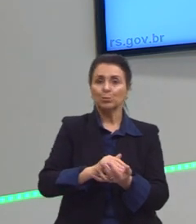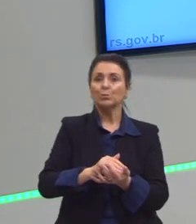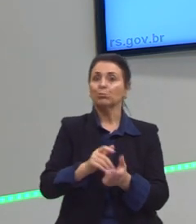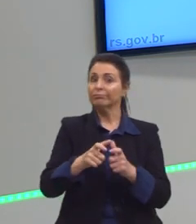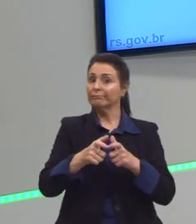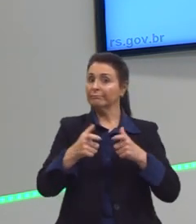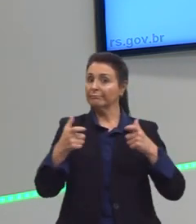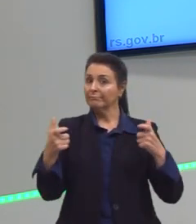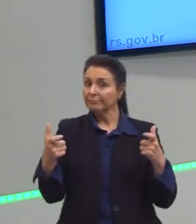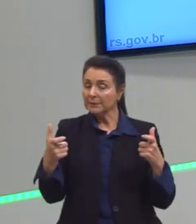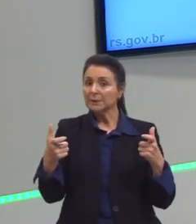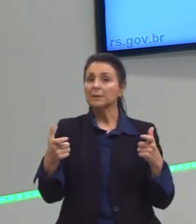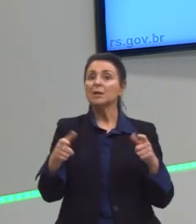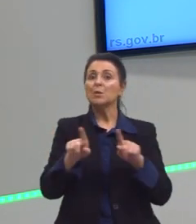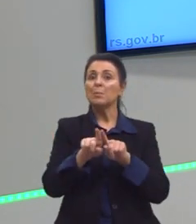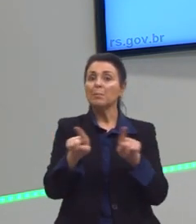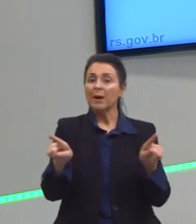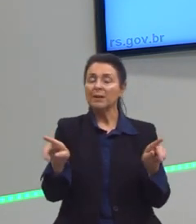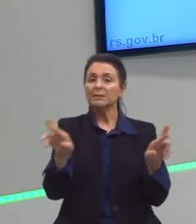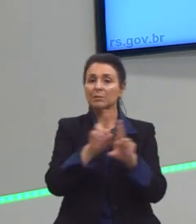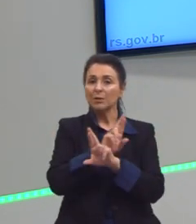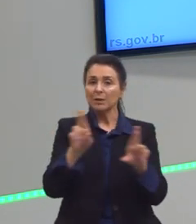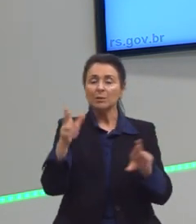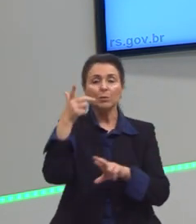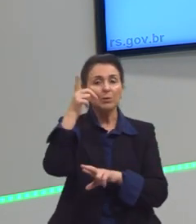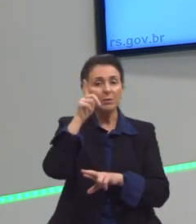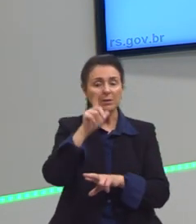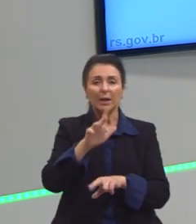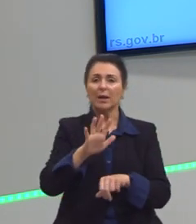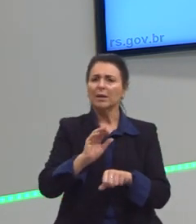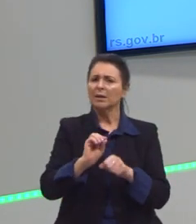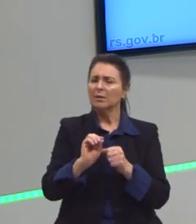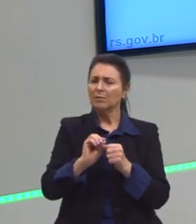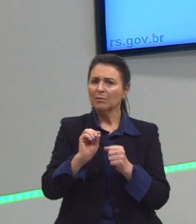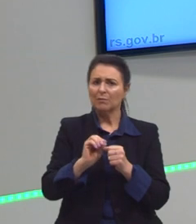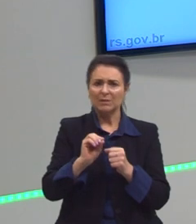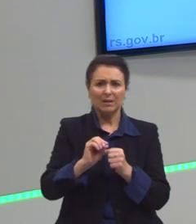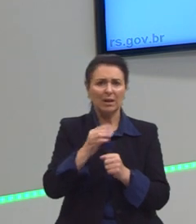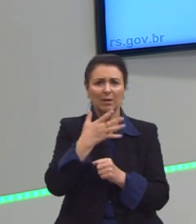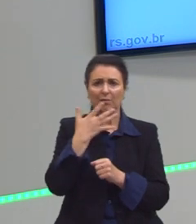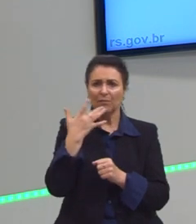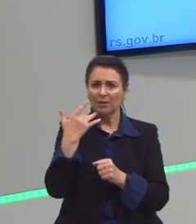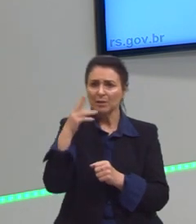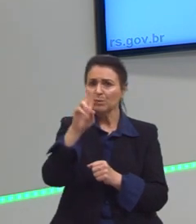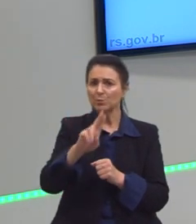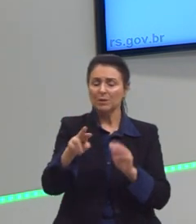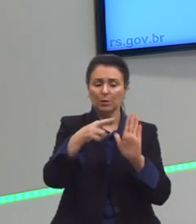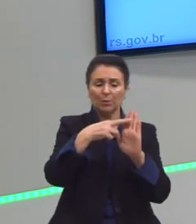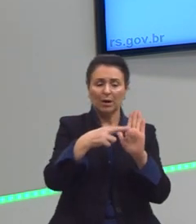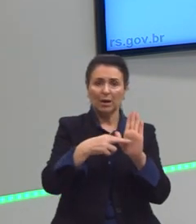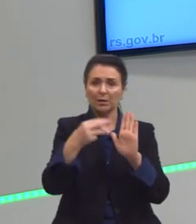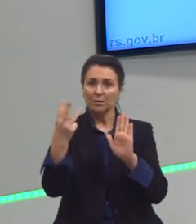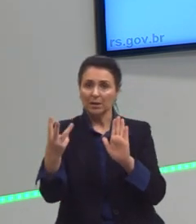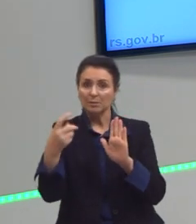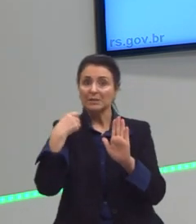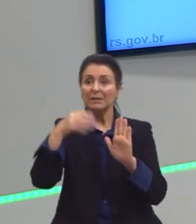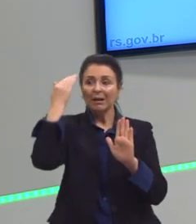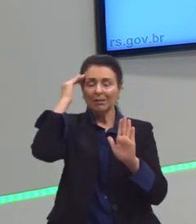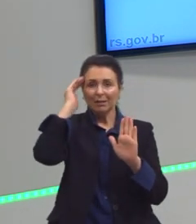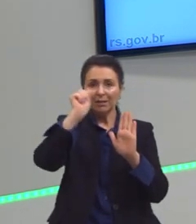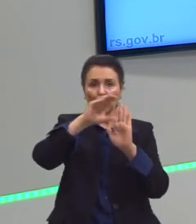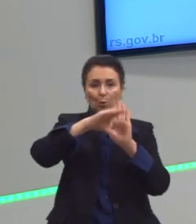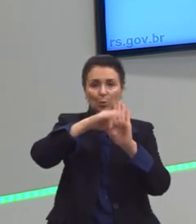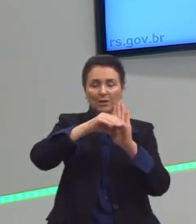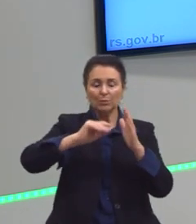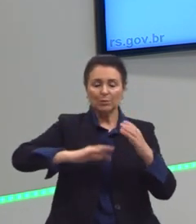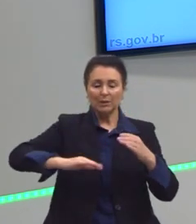são, mas são apenas relações, a gente consegue facilmente resolver por regra de 3, só precisa entender o conceito das